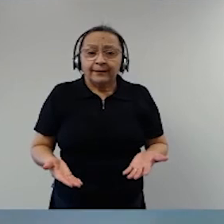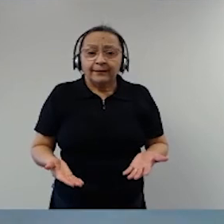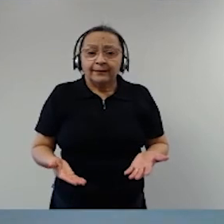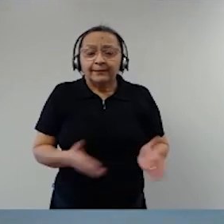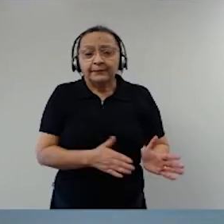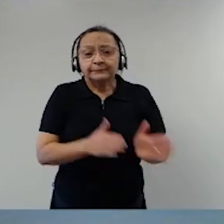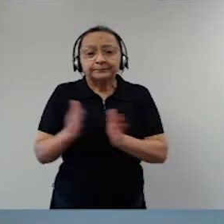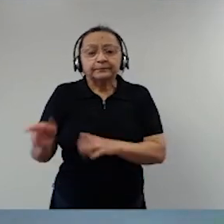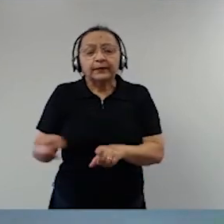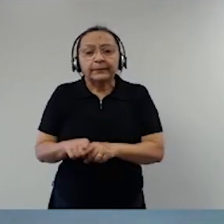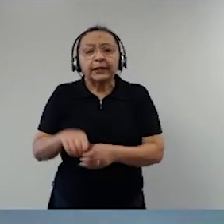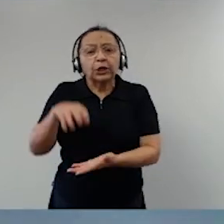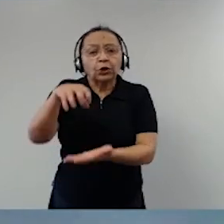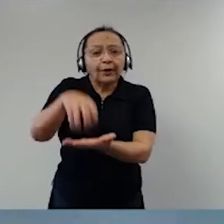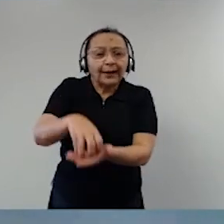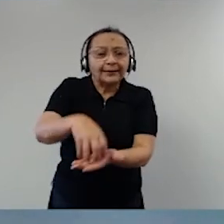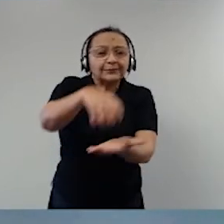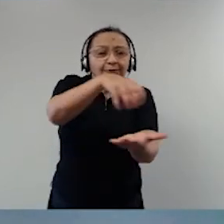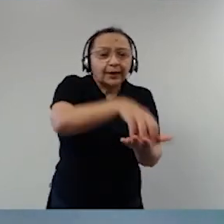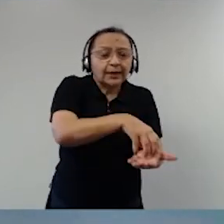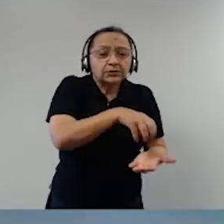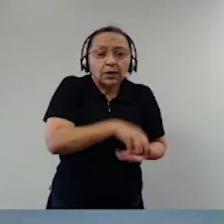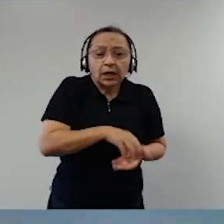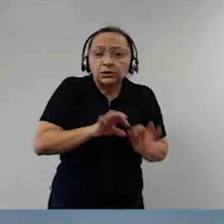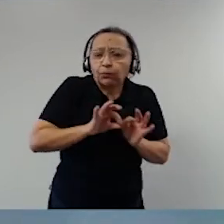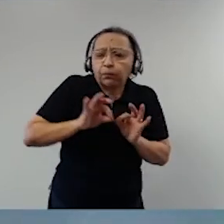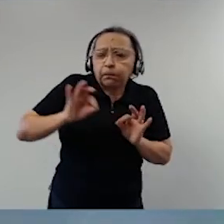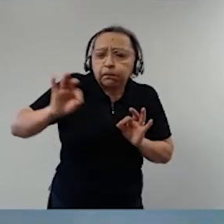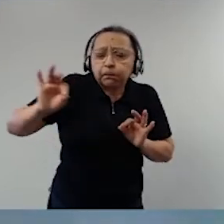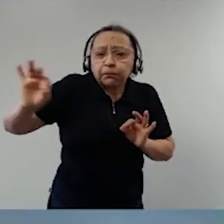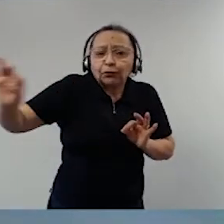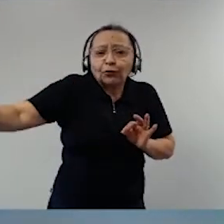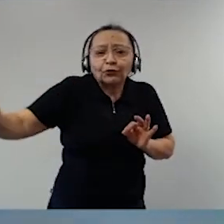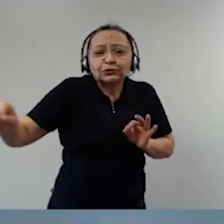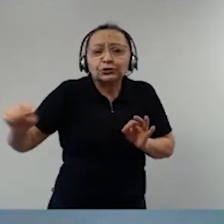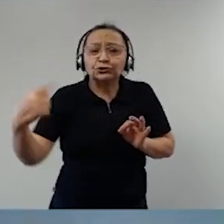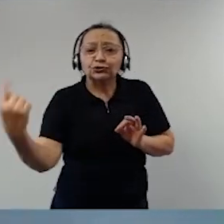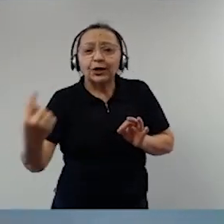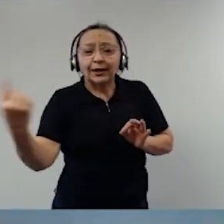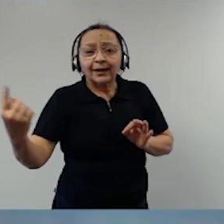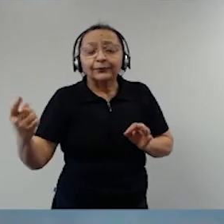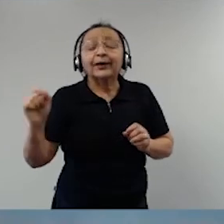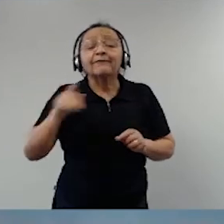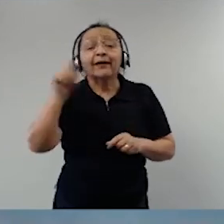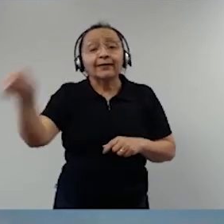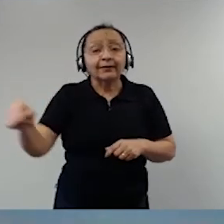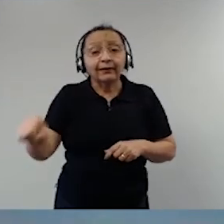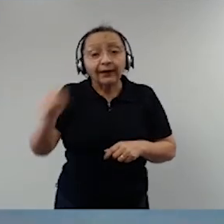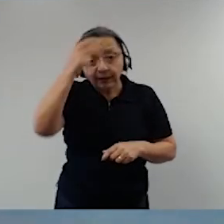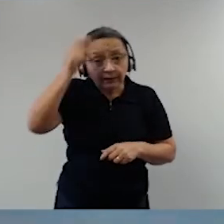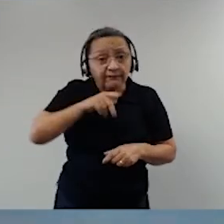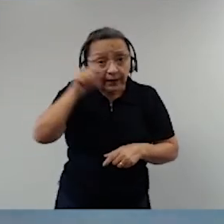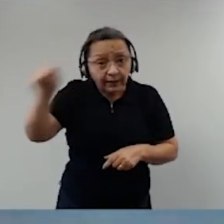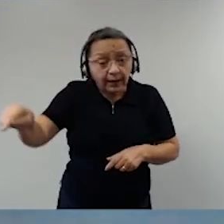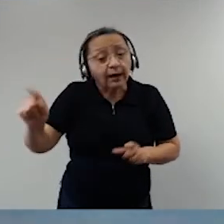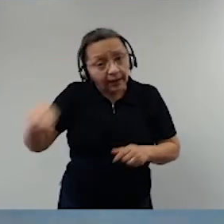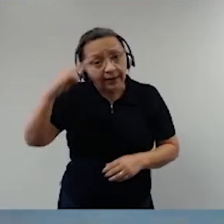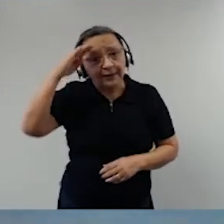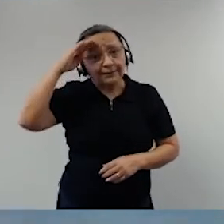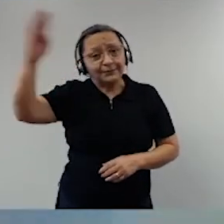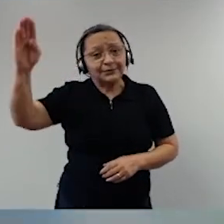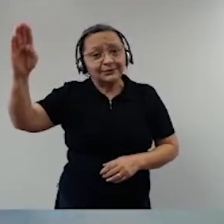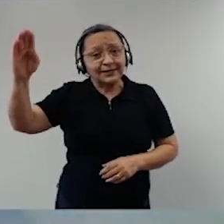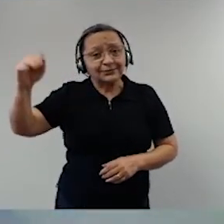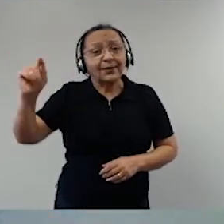a parte de locais isolados, locais isolados é com força armada, não tem jeito, os outros ministérios não têm toda a estrutura para ir para os locais mais isolados do